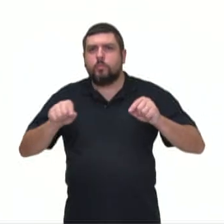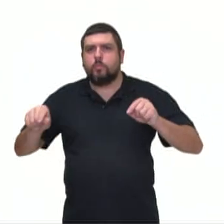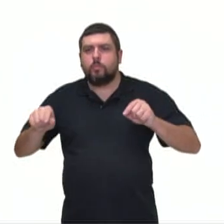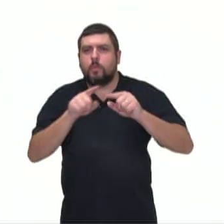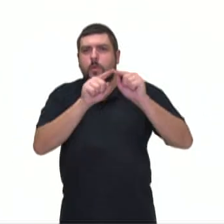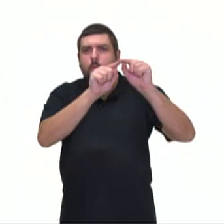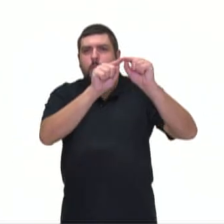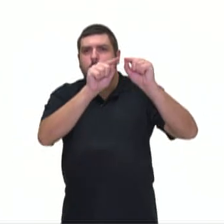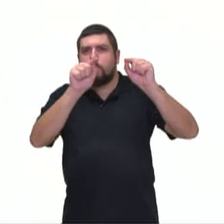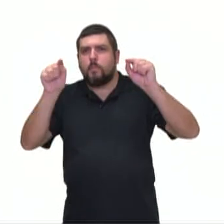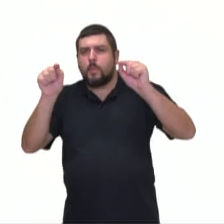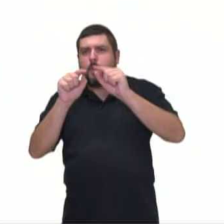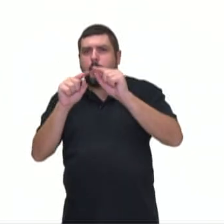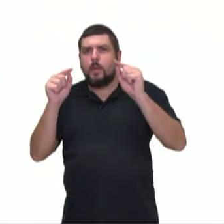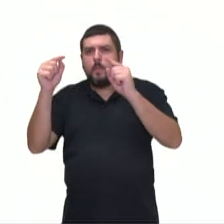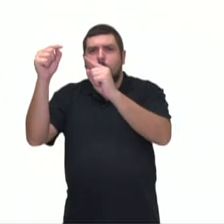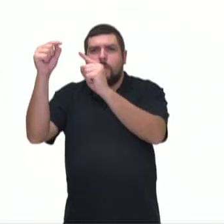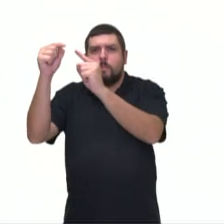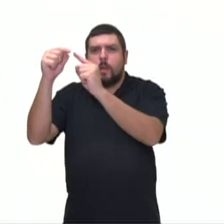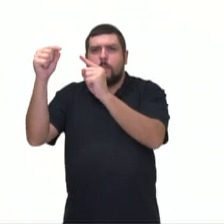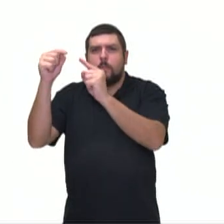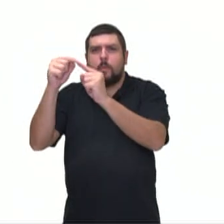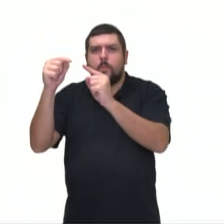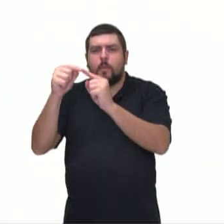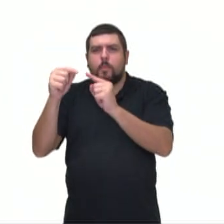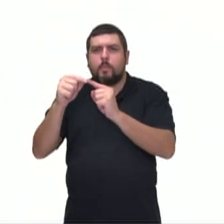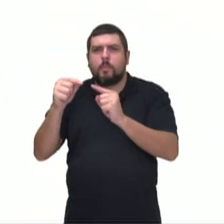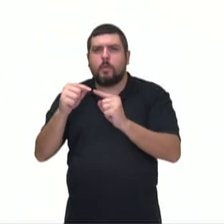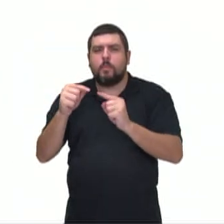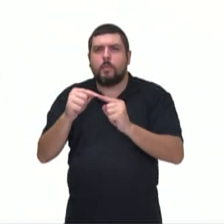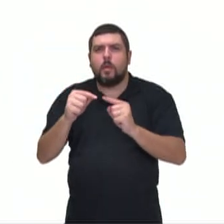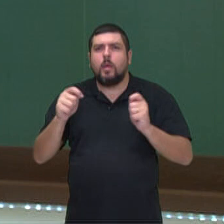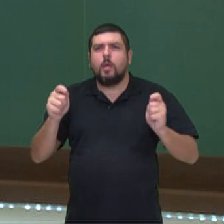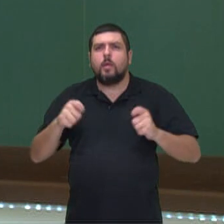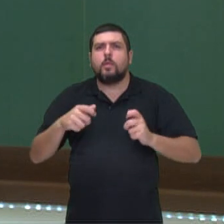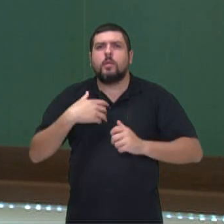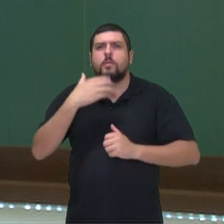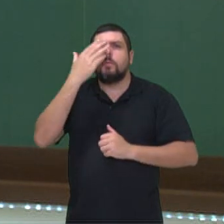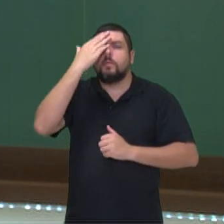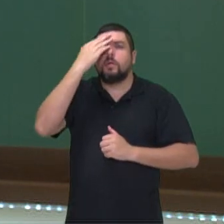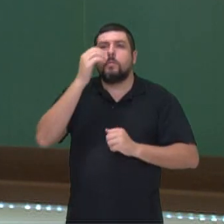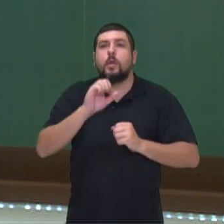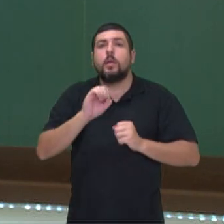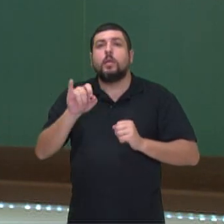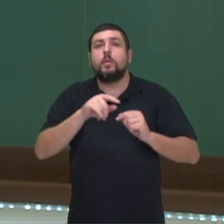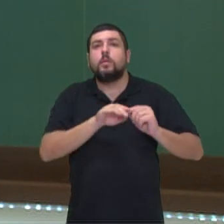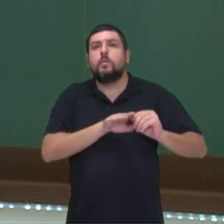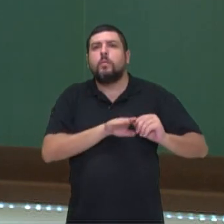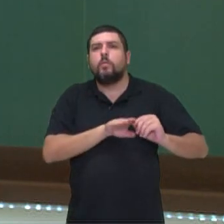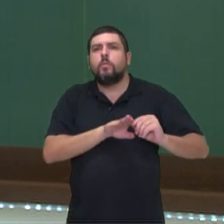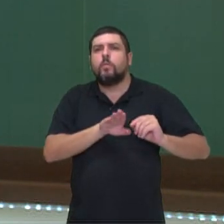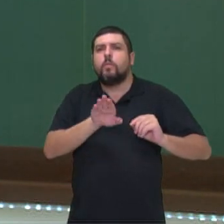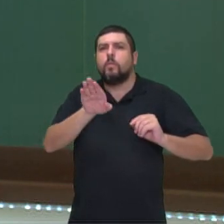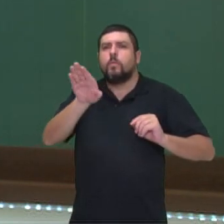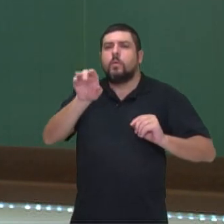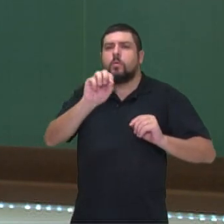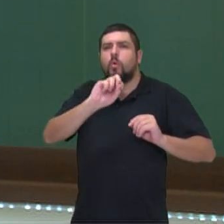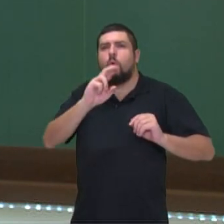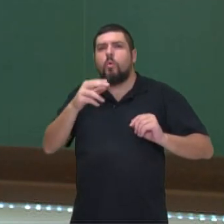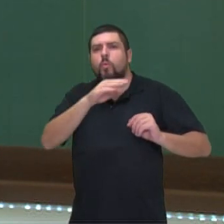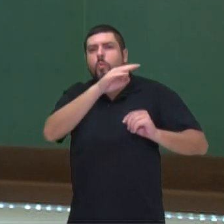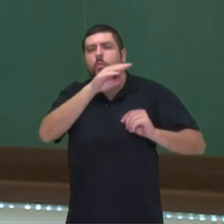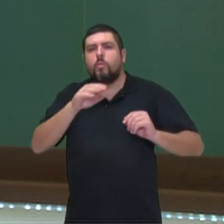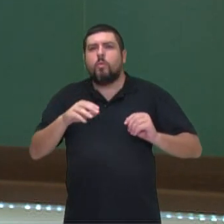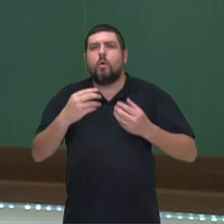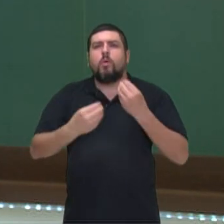que seja possível esboçar, até que seja possível identificar o comportamento deste gráfico, né? Nesta